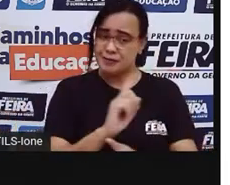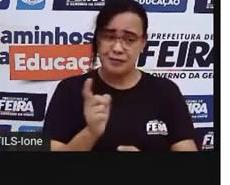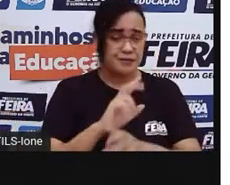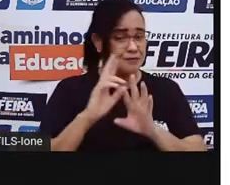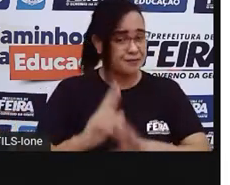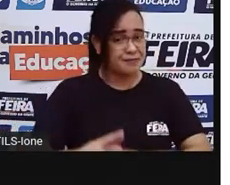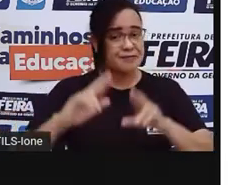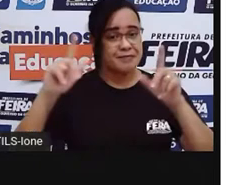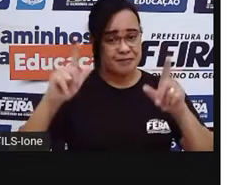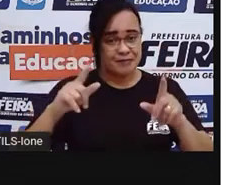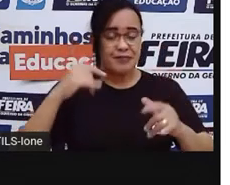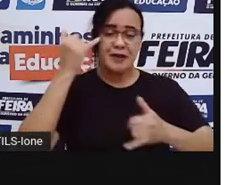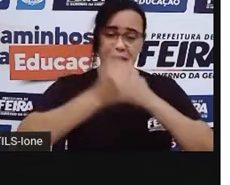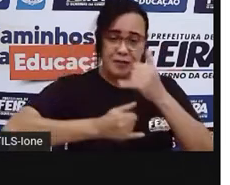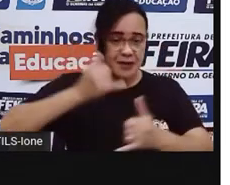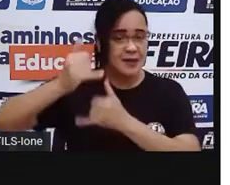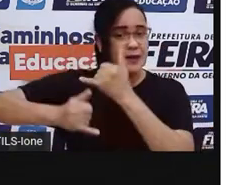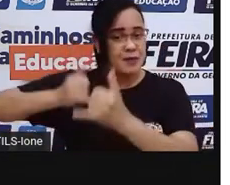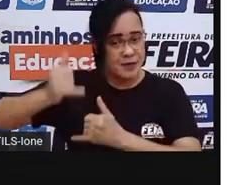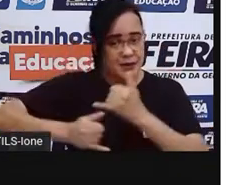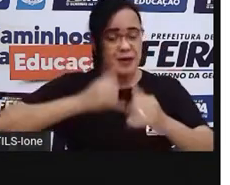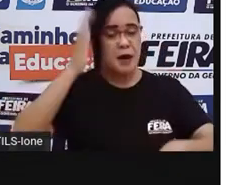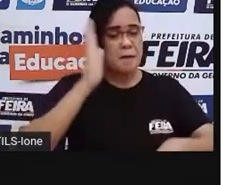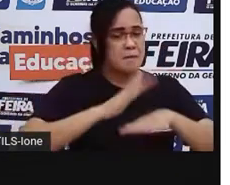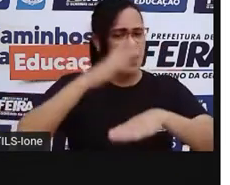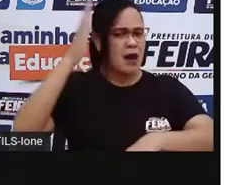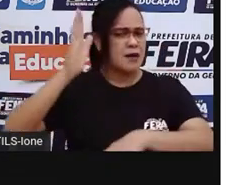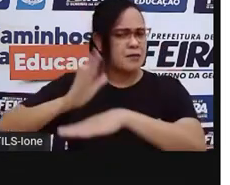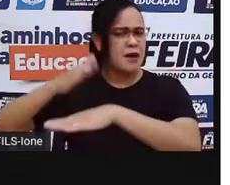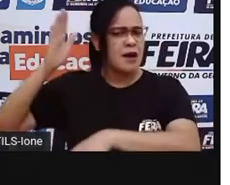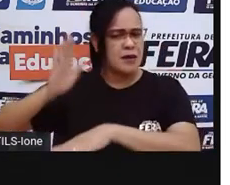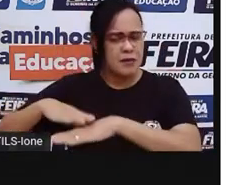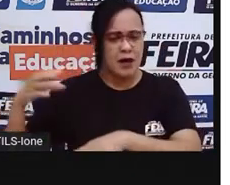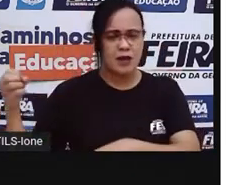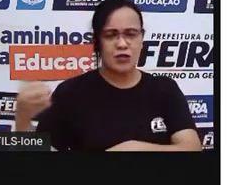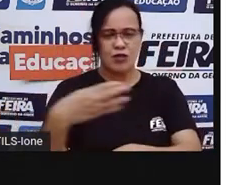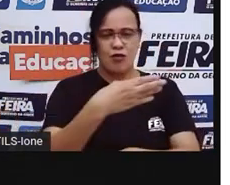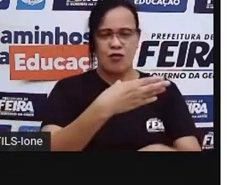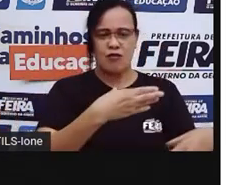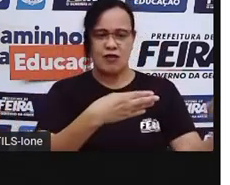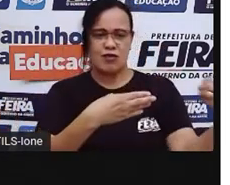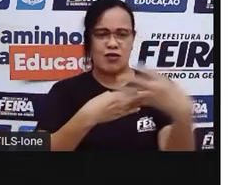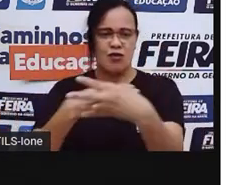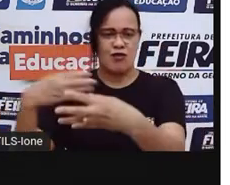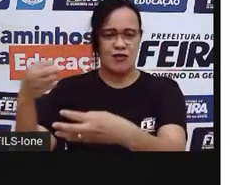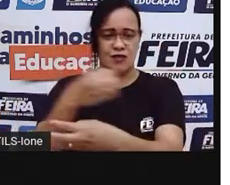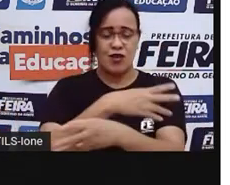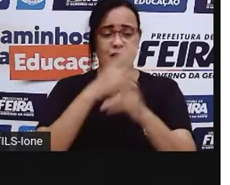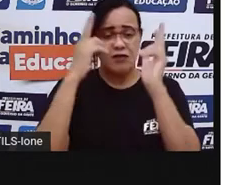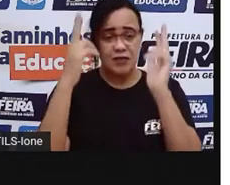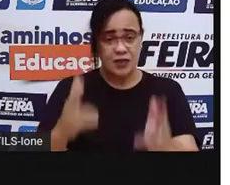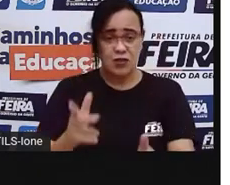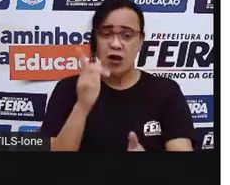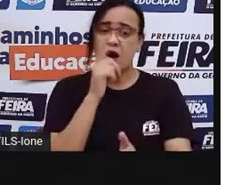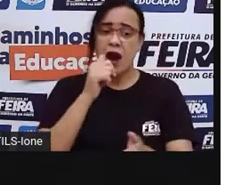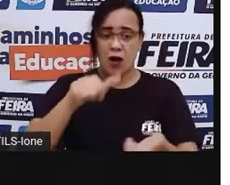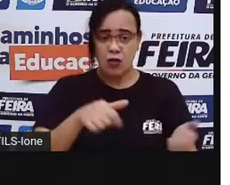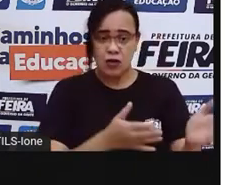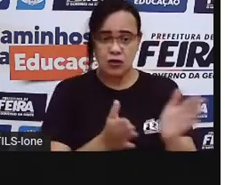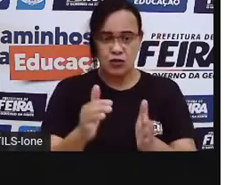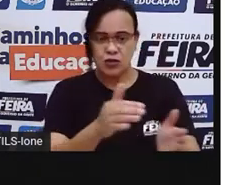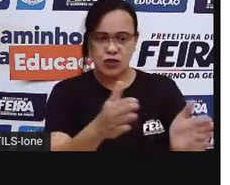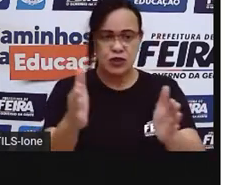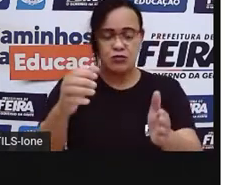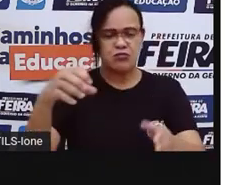se brinca com elas, mais novas ficam. Como a água do rio, que é água sempre